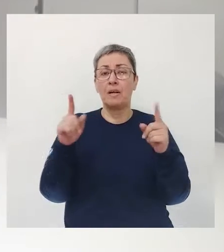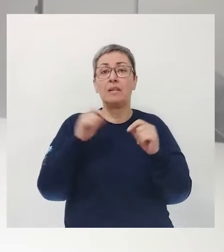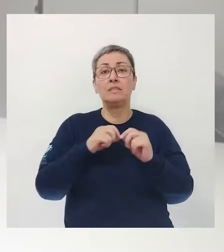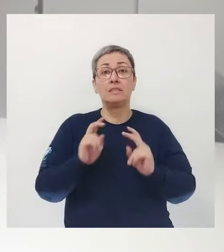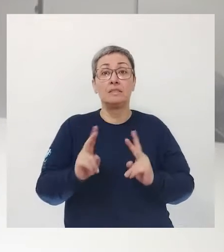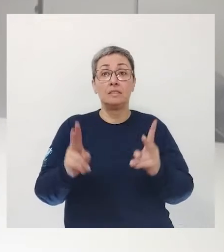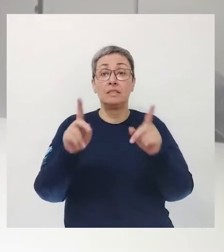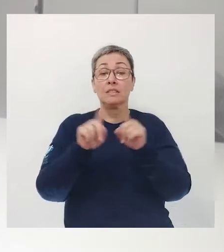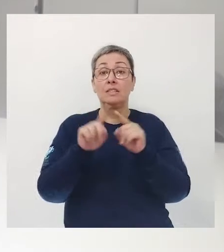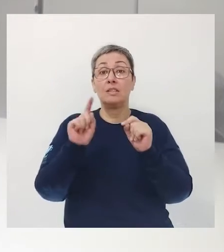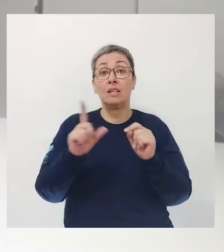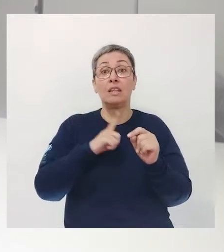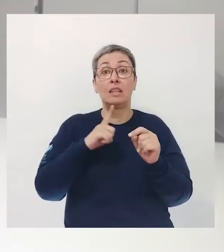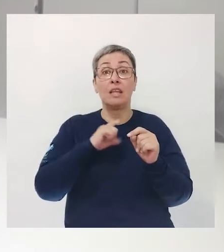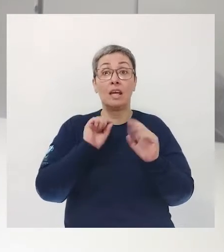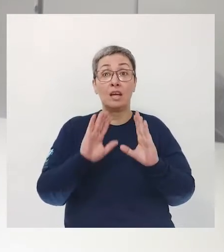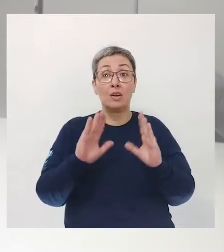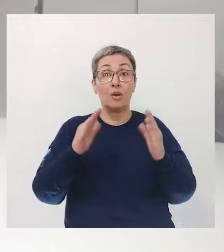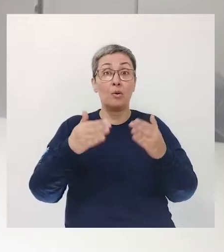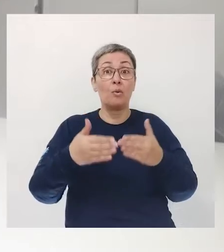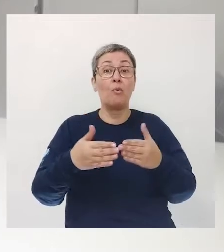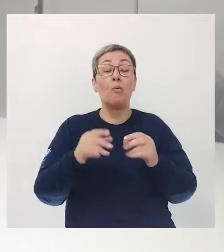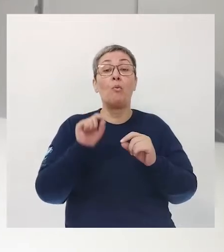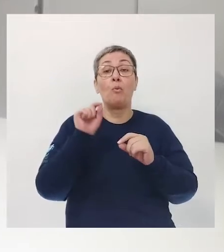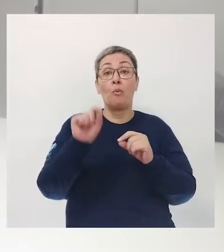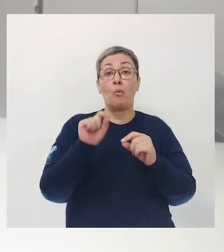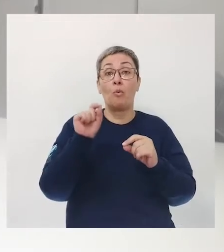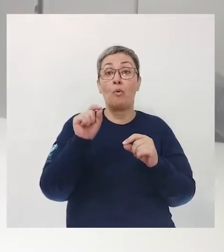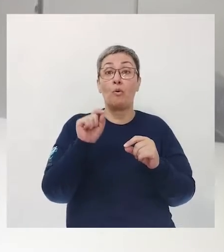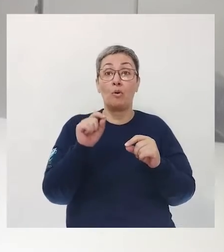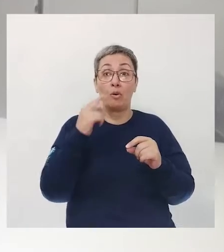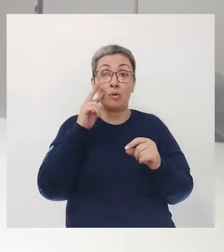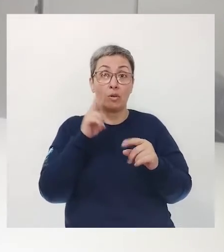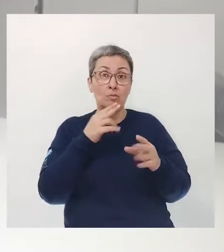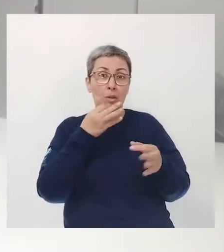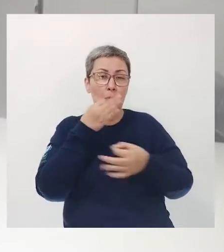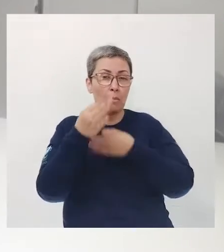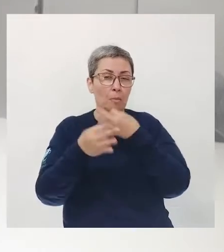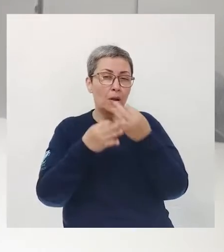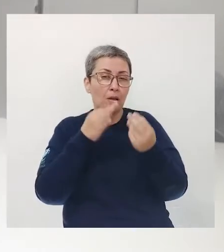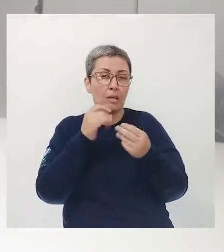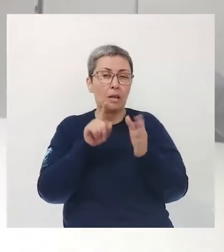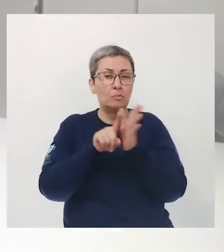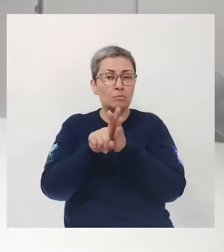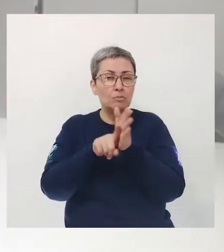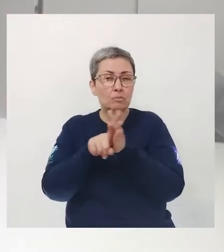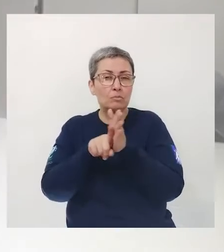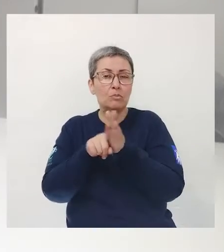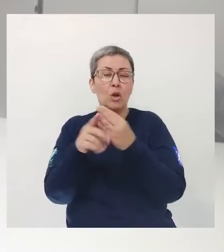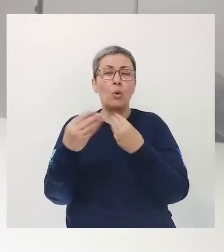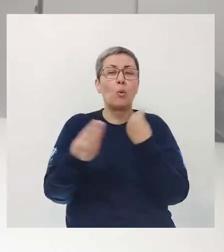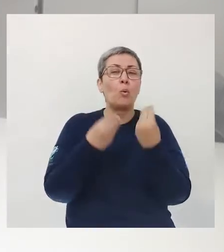sempre Tendo como premissa Um olhar questionador Questionando os